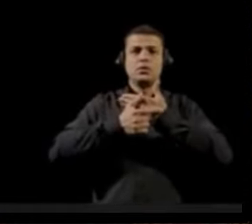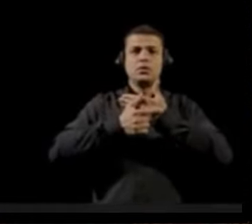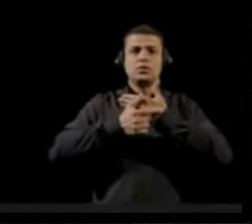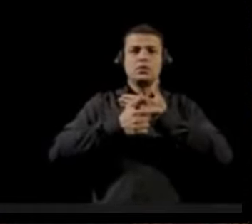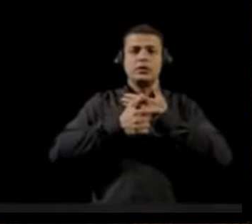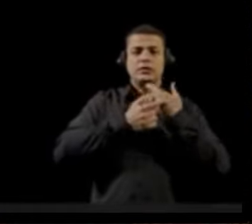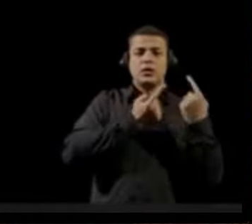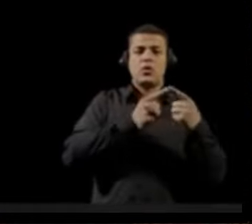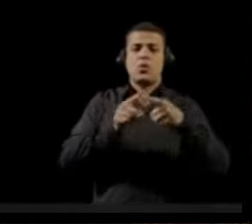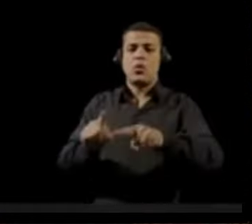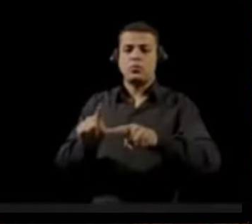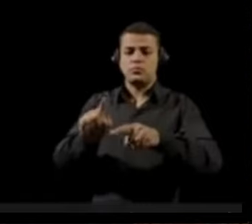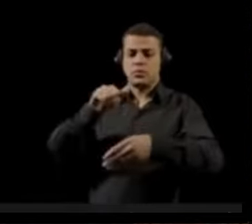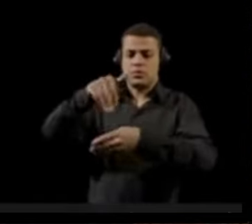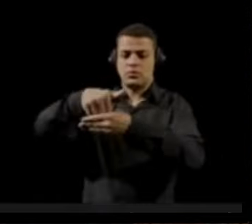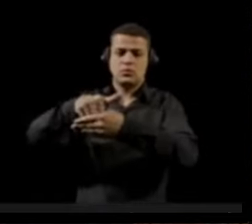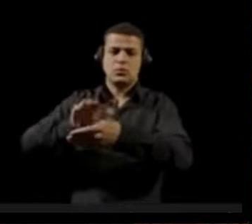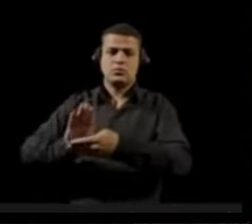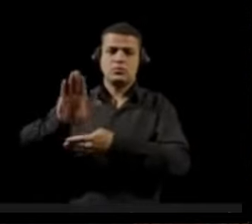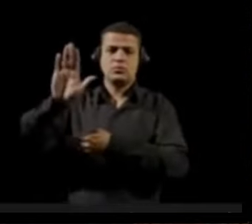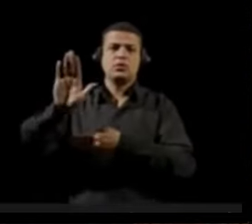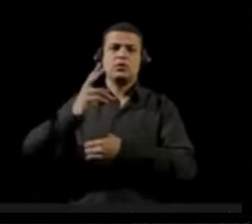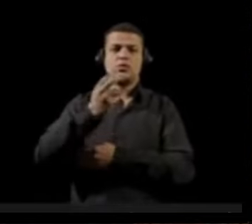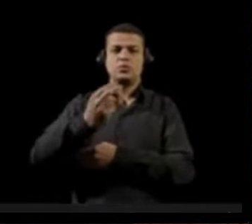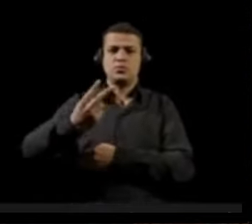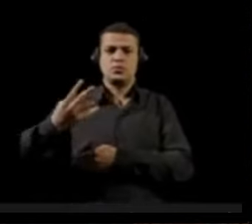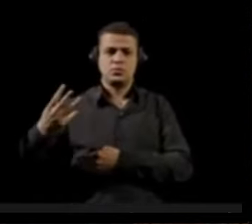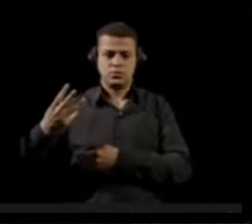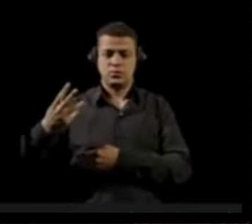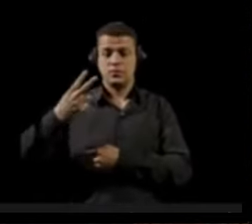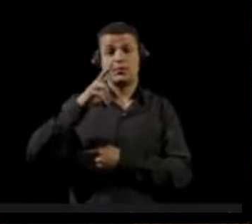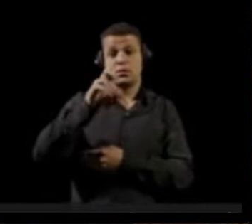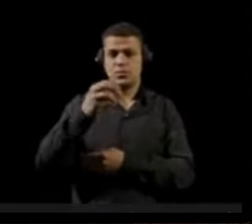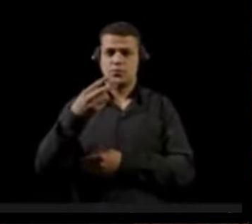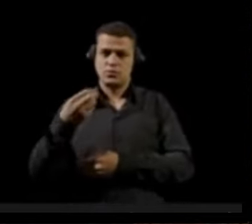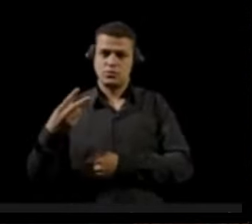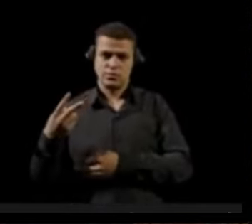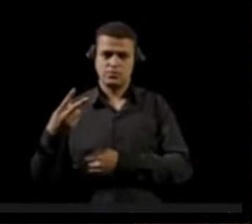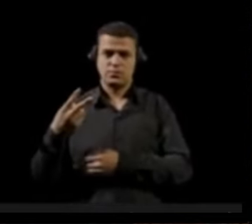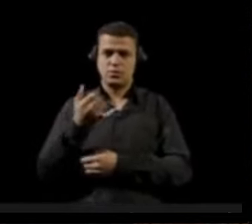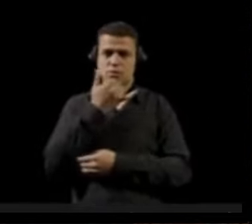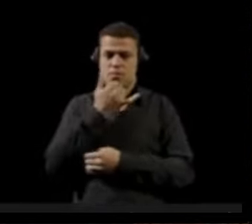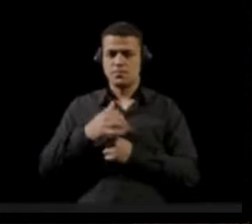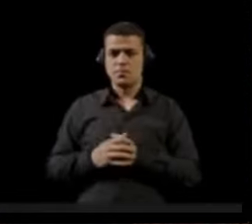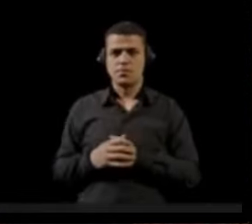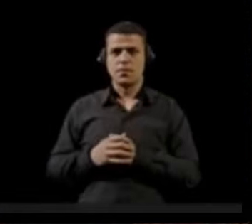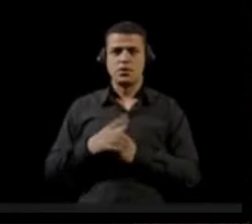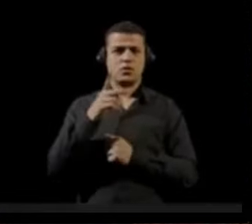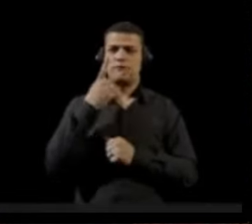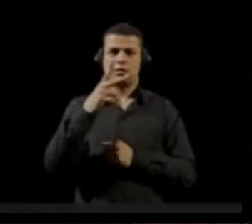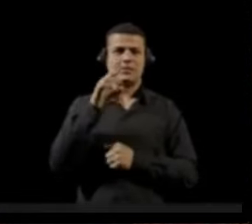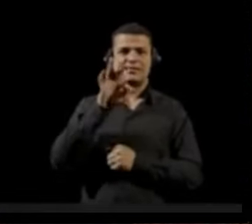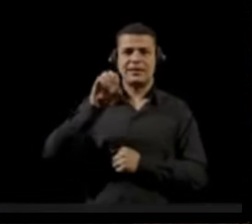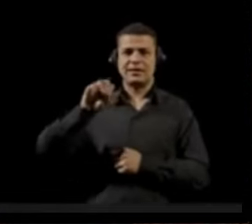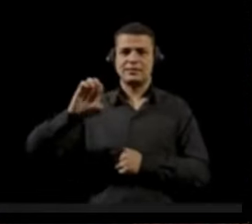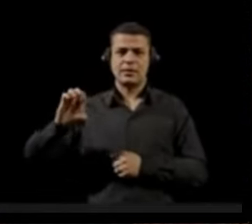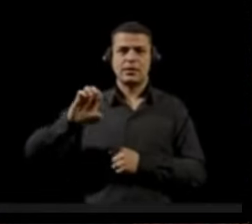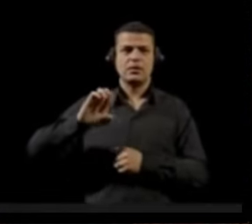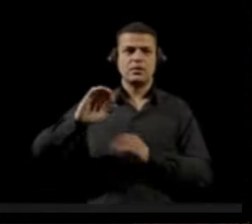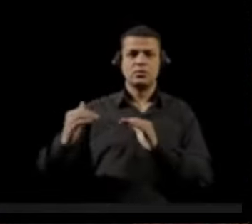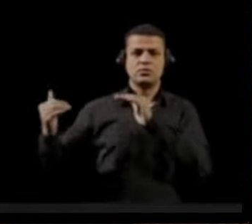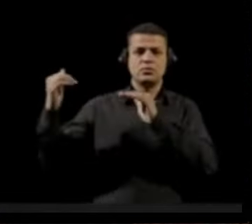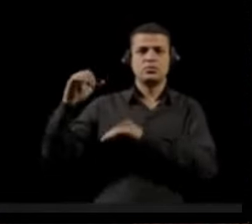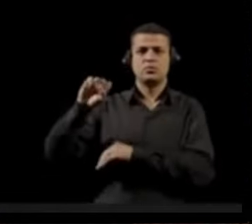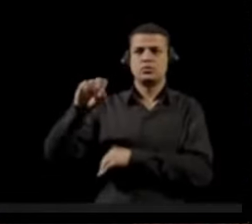diretamente no resultado das eleições de 2022. E eu não estou aqui falando de TSE, de Supremo, eu estou aqui